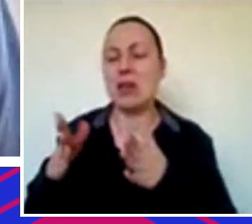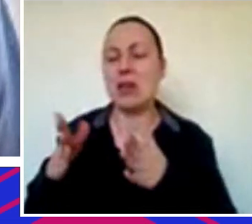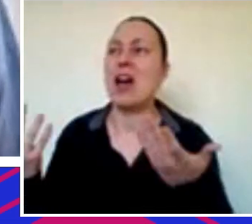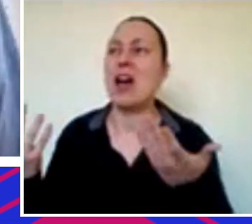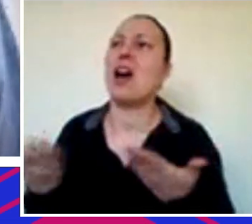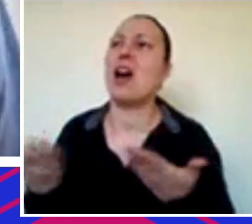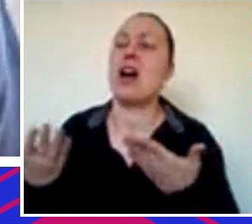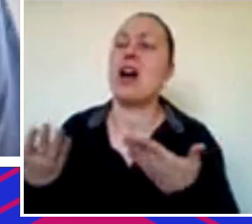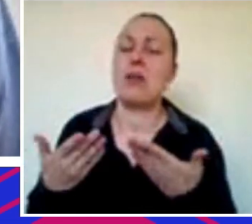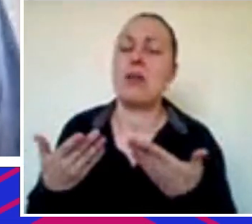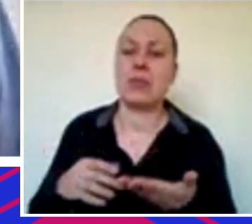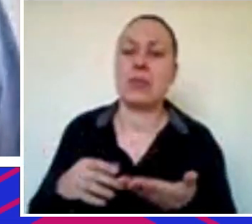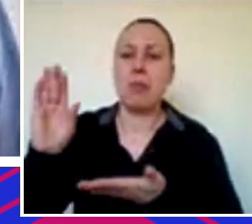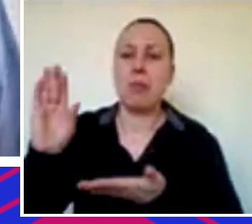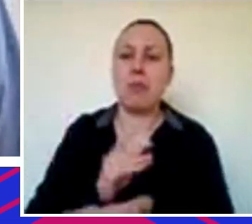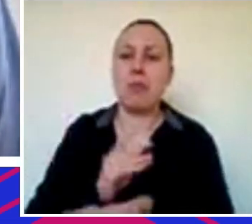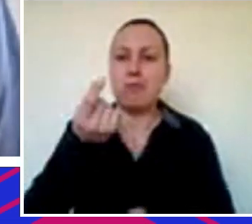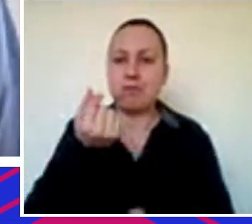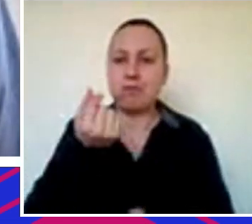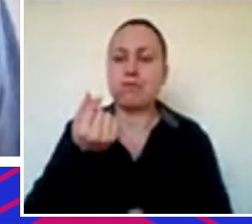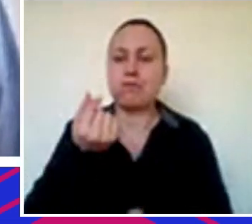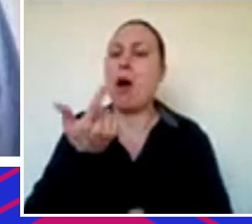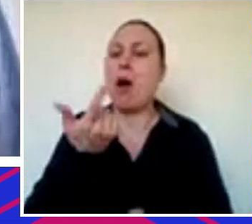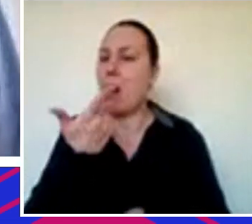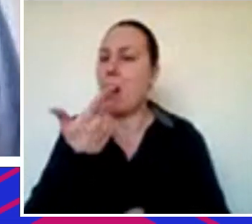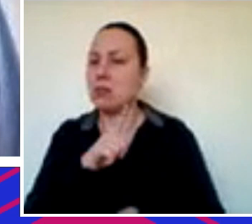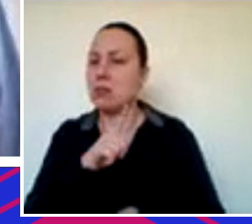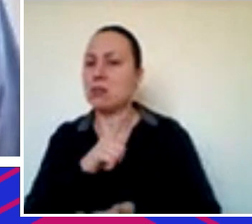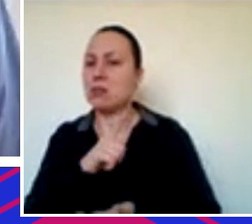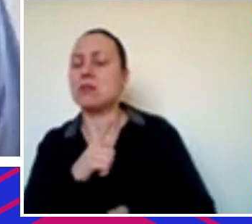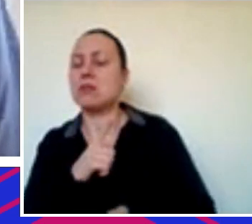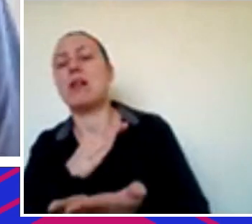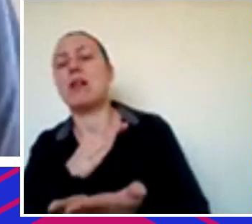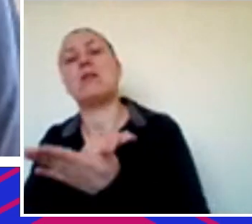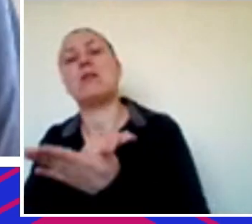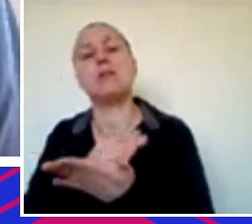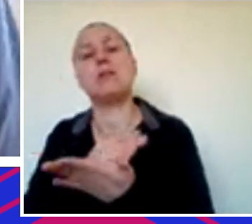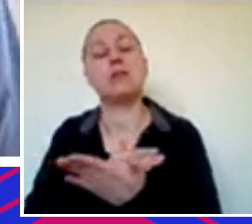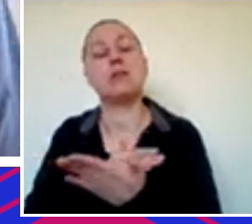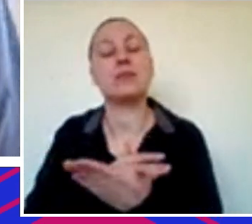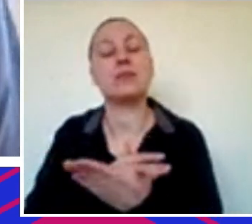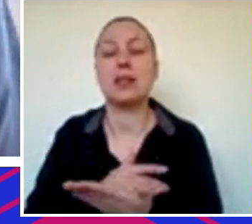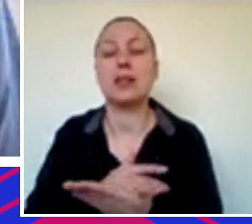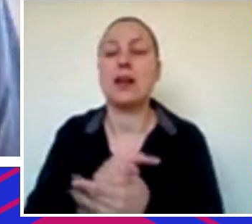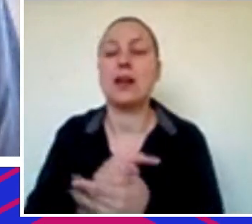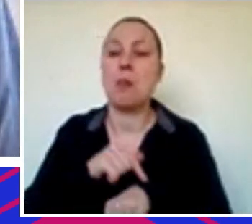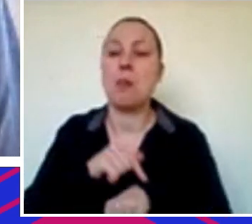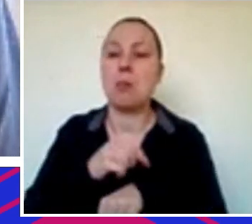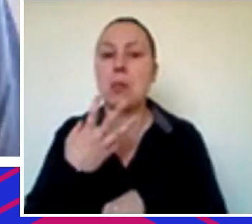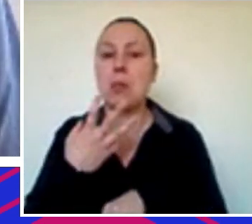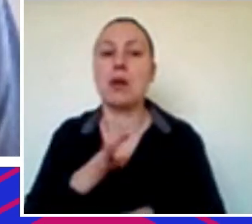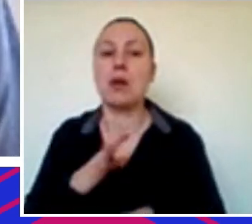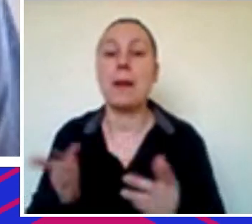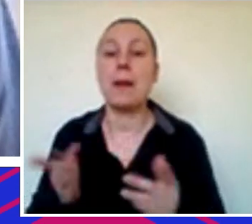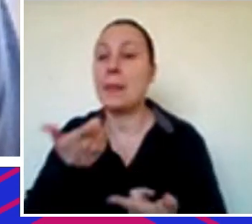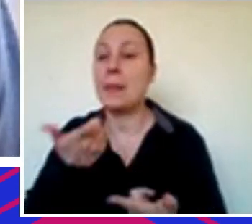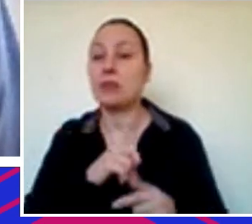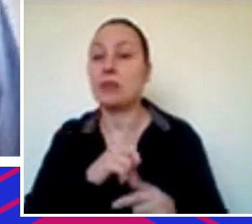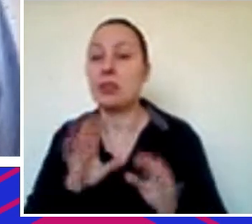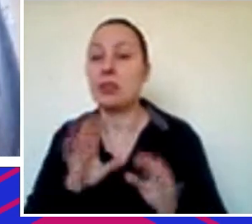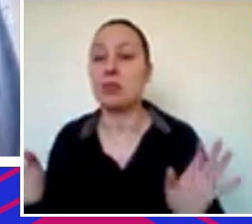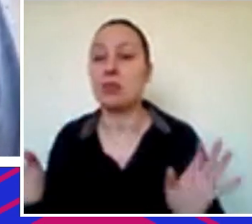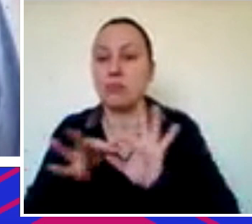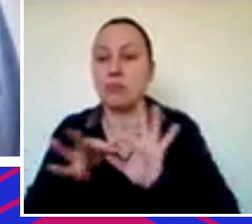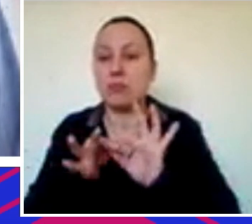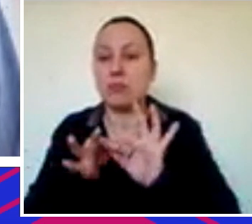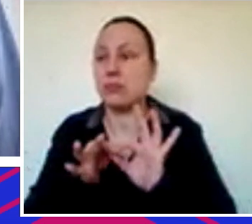levantou um capital bem legal com essa turma, num momento muito especial, né, e eu acho que para fazer essa ponte, né, a gente acessou o Venture Debt